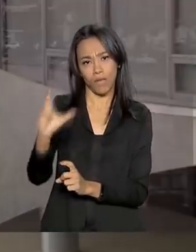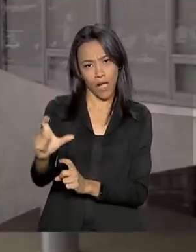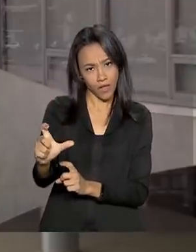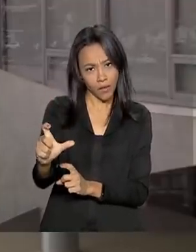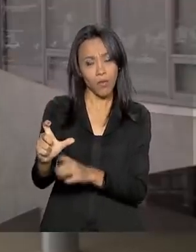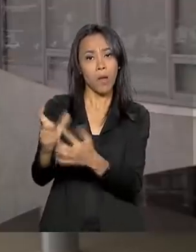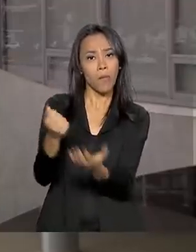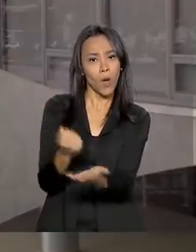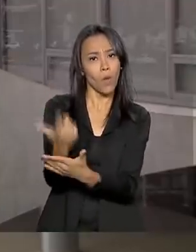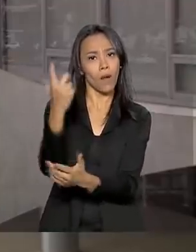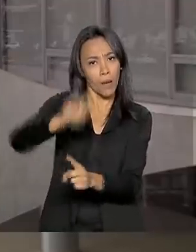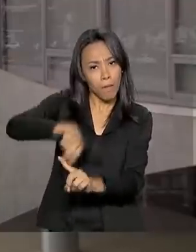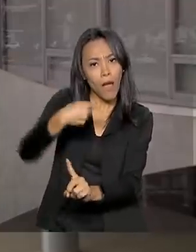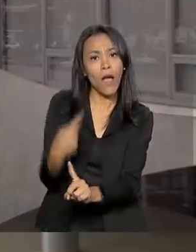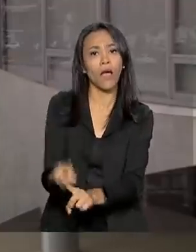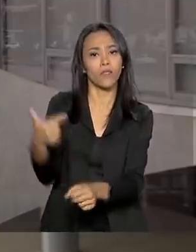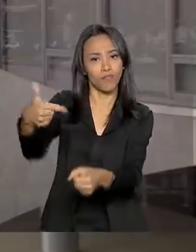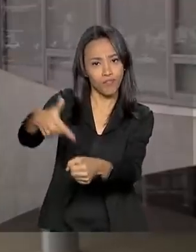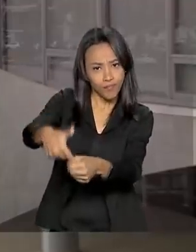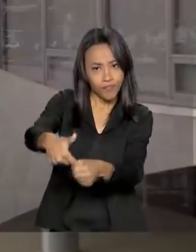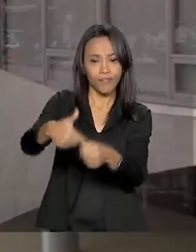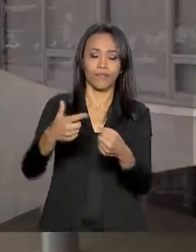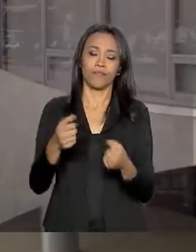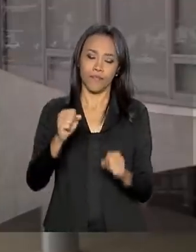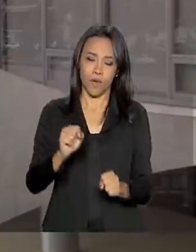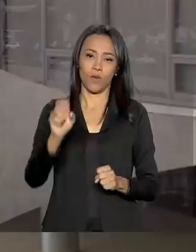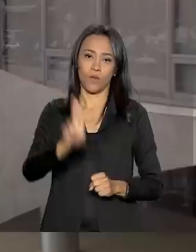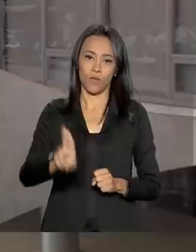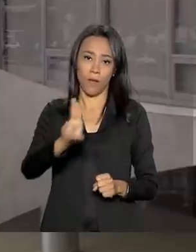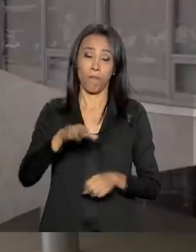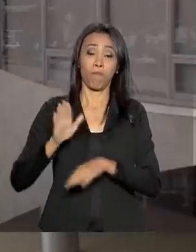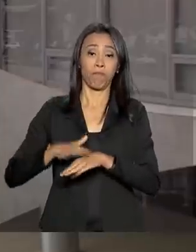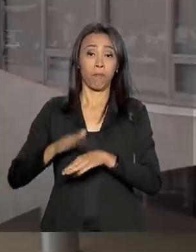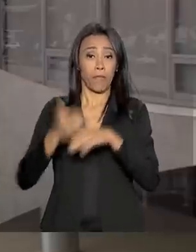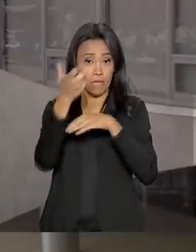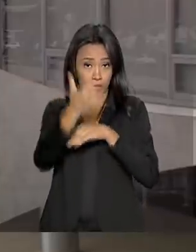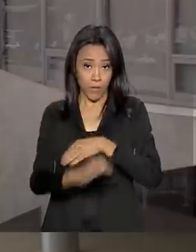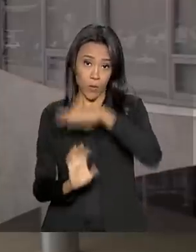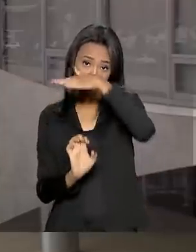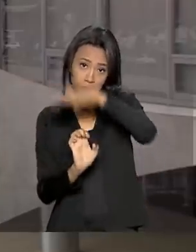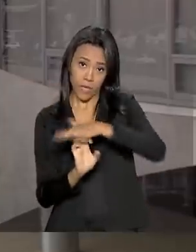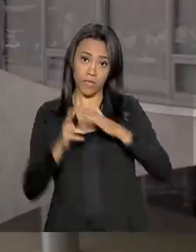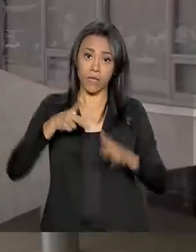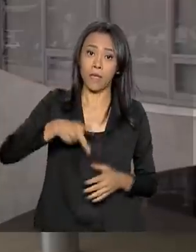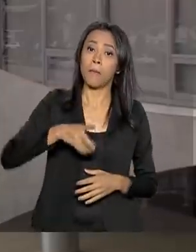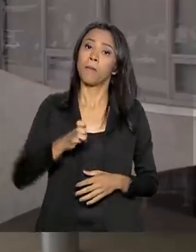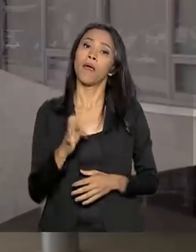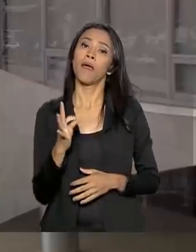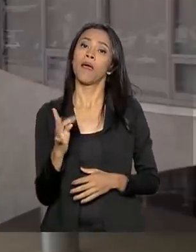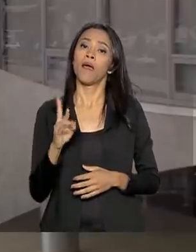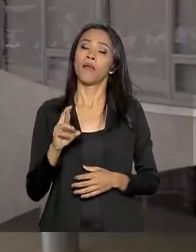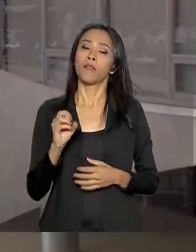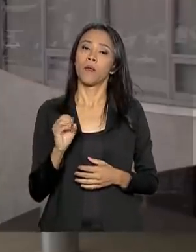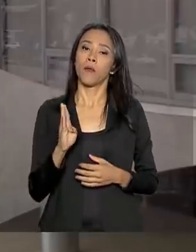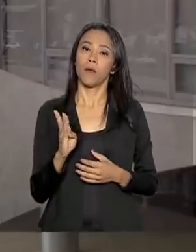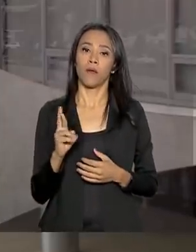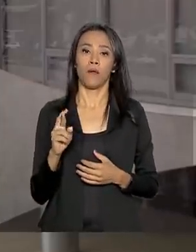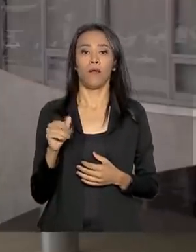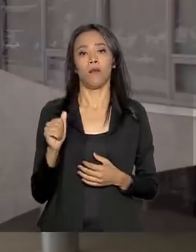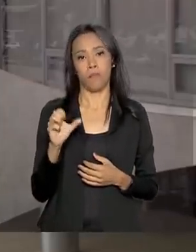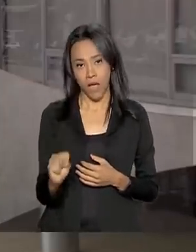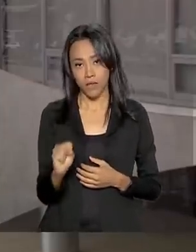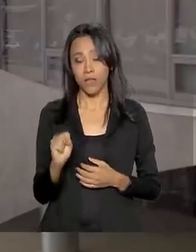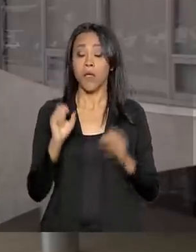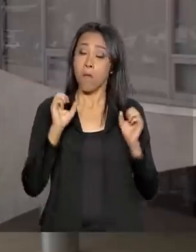para comprar mais combustível. Segundo a Petrobras, nesse período de teste, o caminhoneiro vai poder fazer